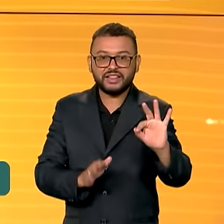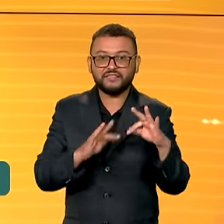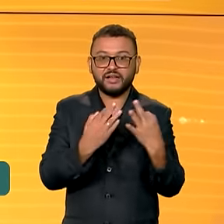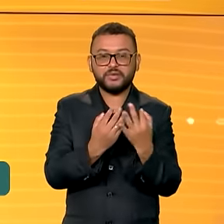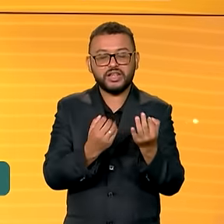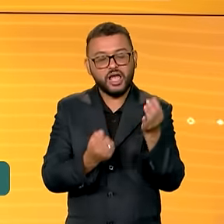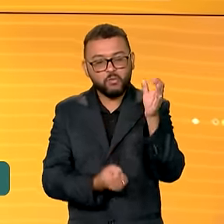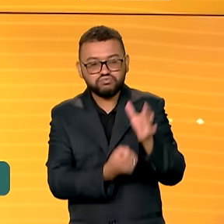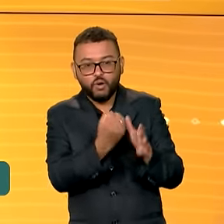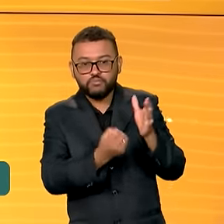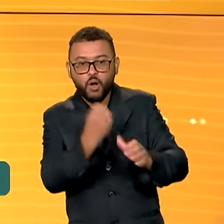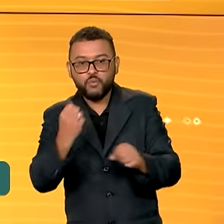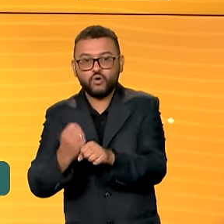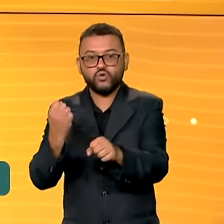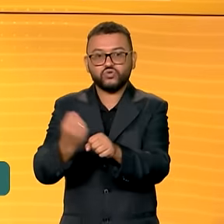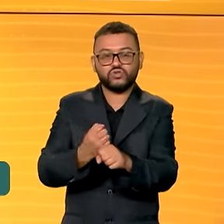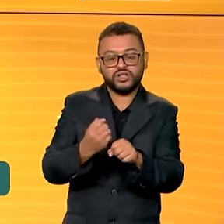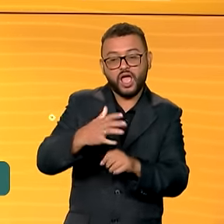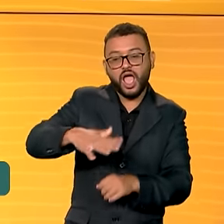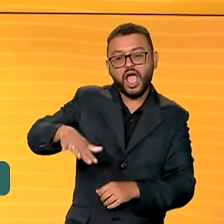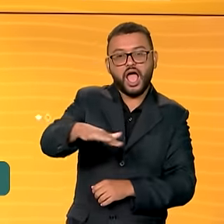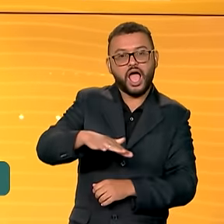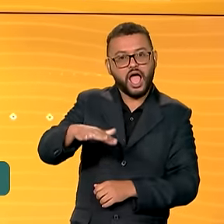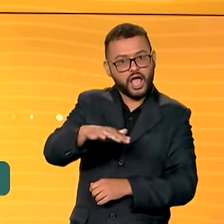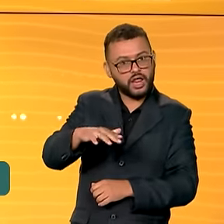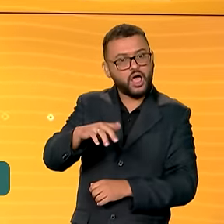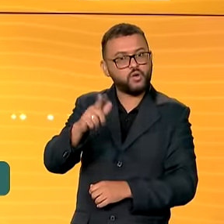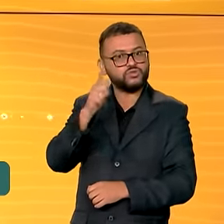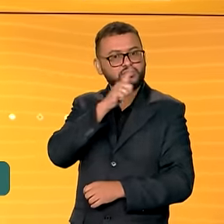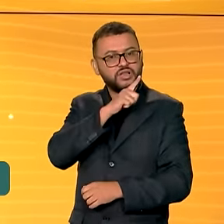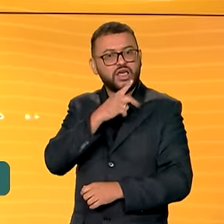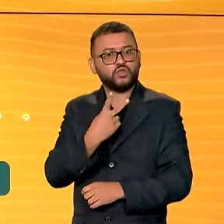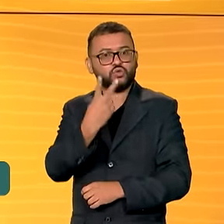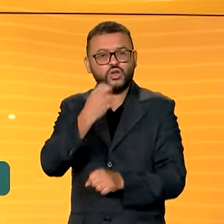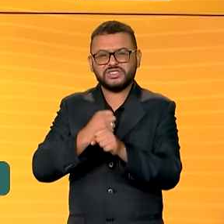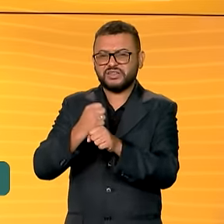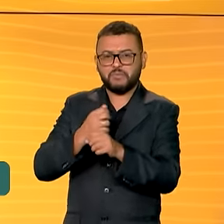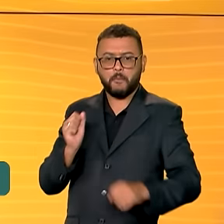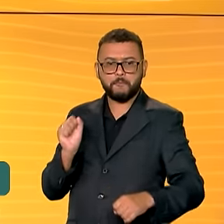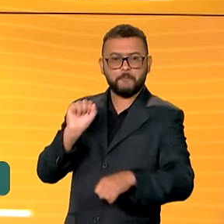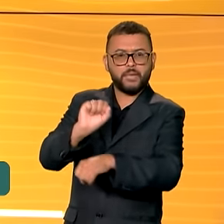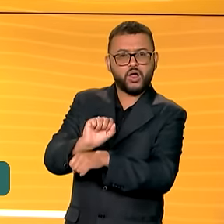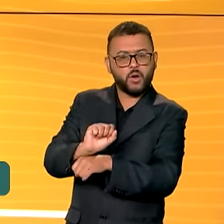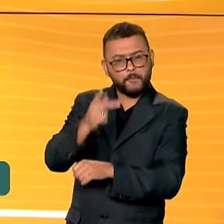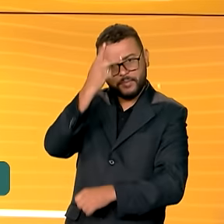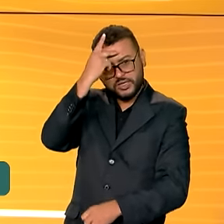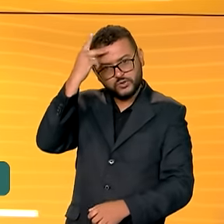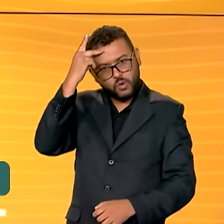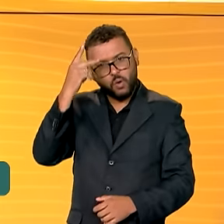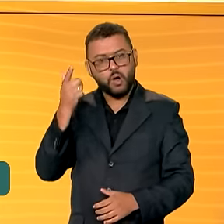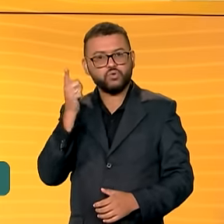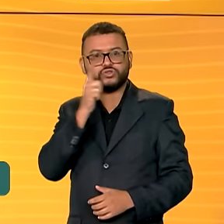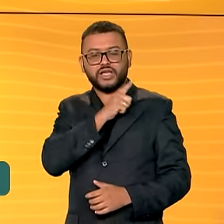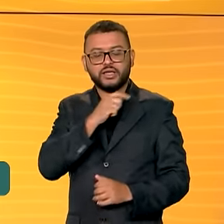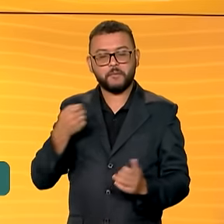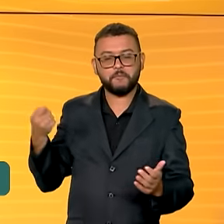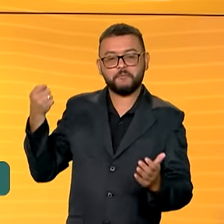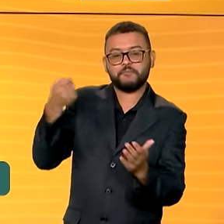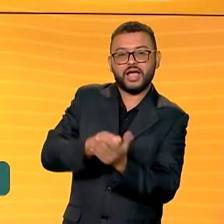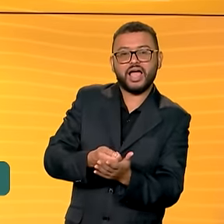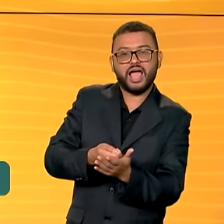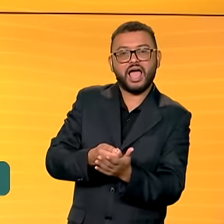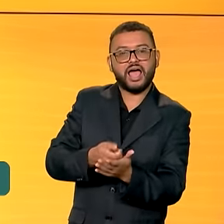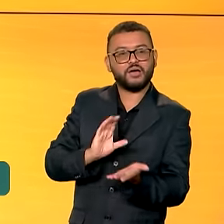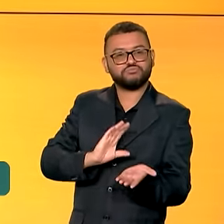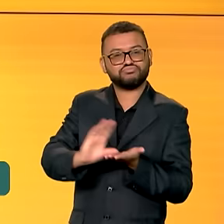moradia em assentamentos da região. Depois de dois anos de carência, os beneficiários podem aí pagar o empréstimo